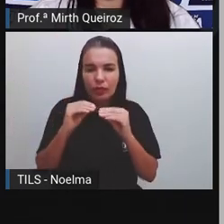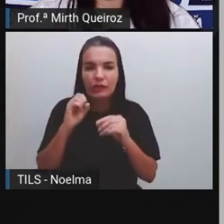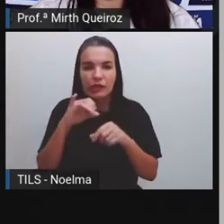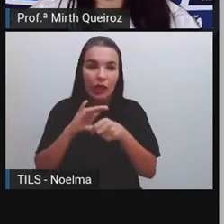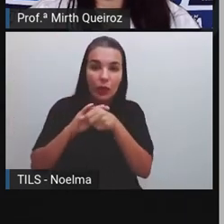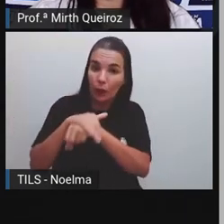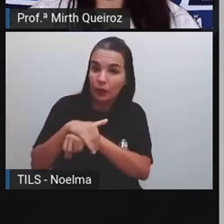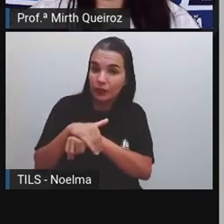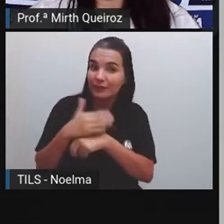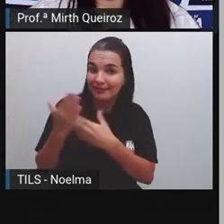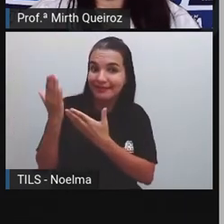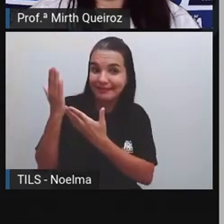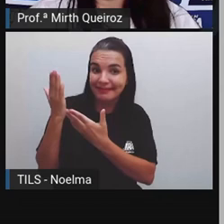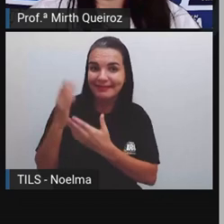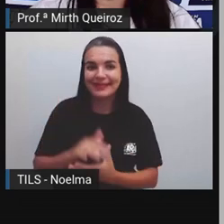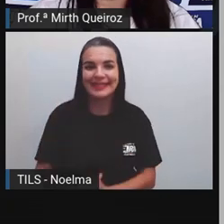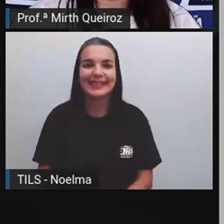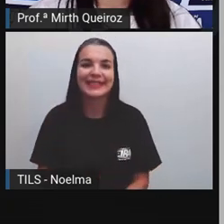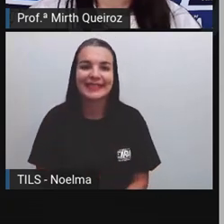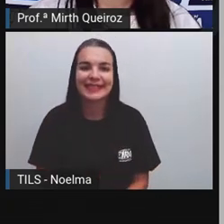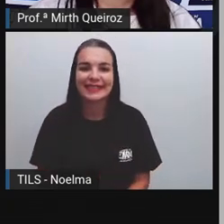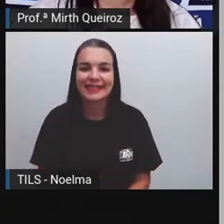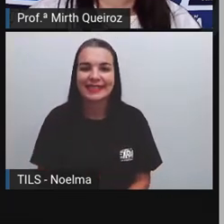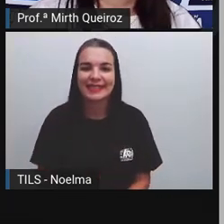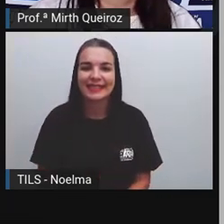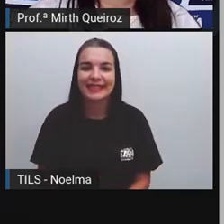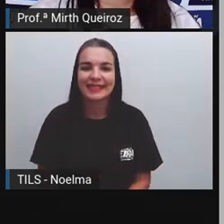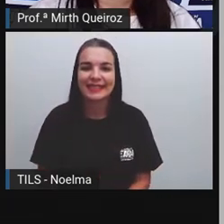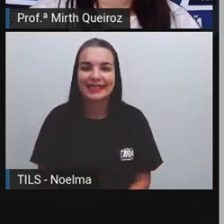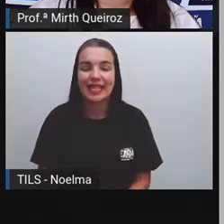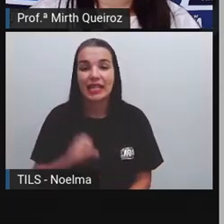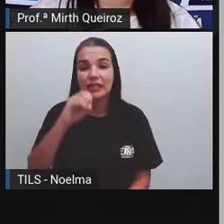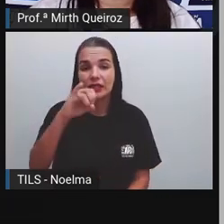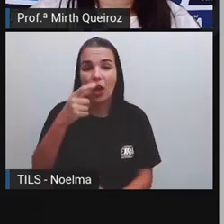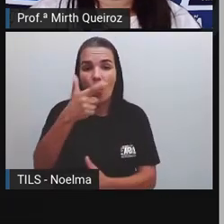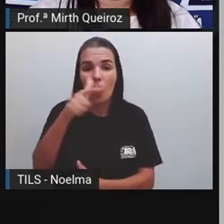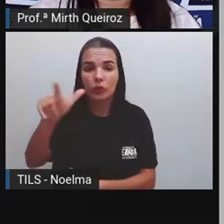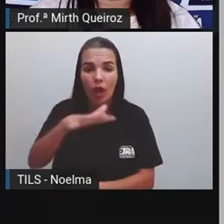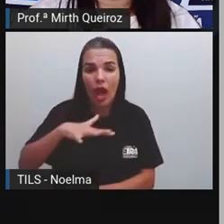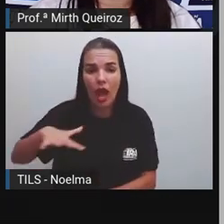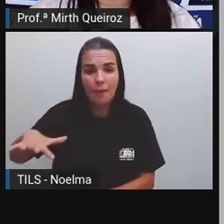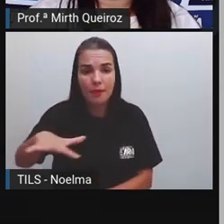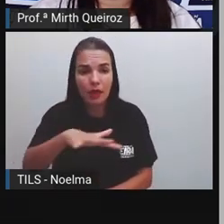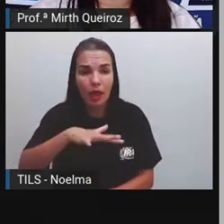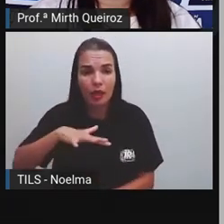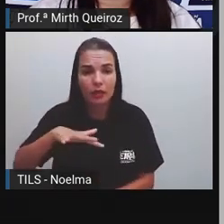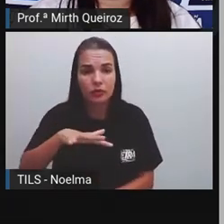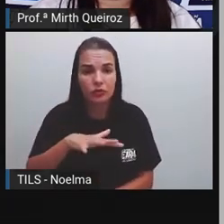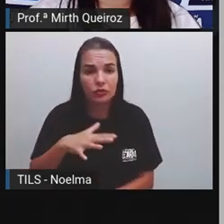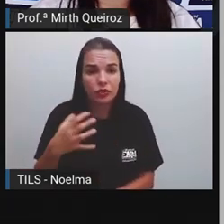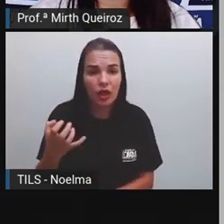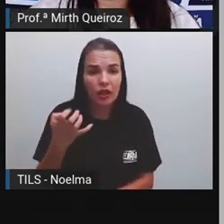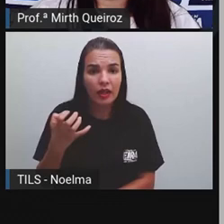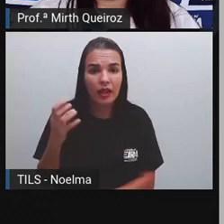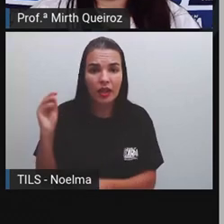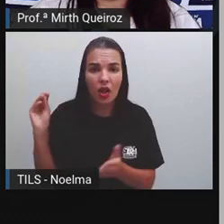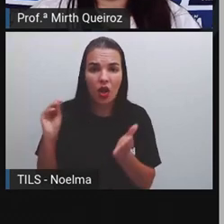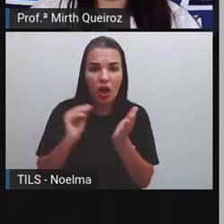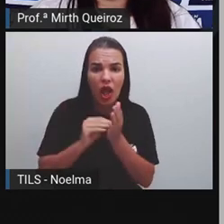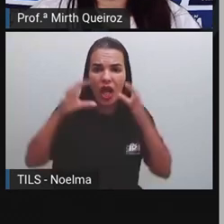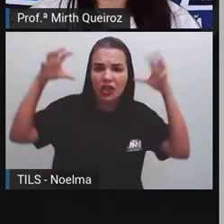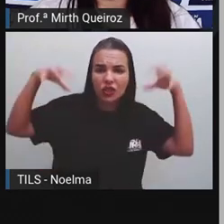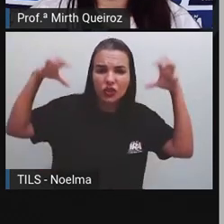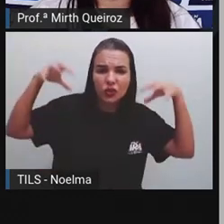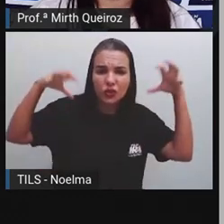Olha só. Está vendo? Se for em um outro ambiente que eu queira colocar a chuva,